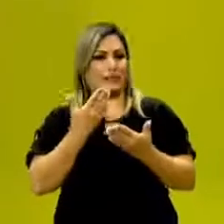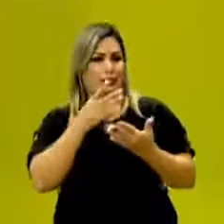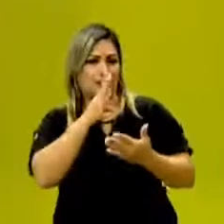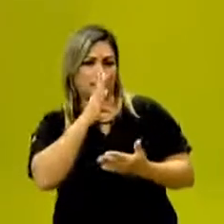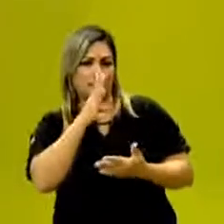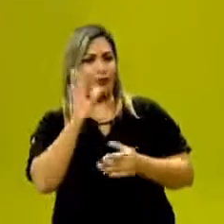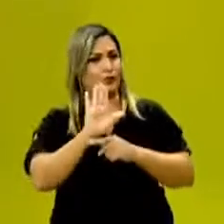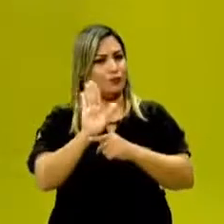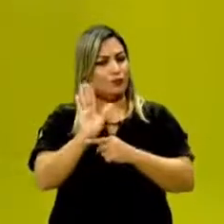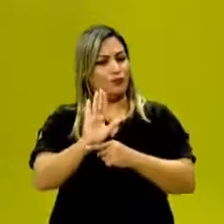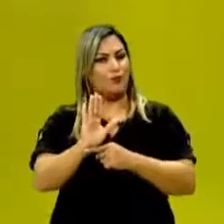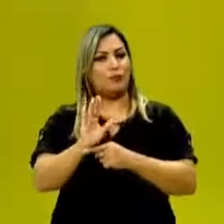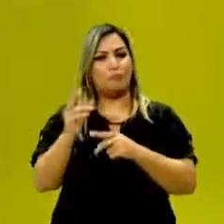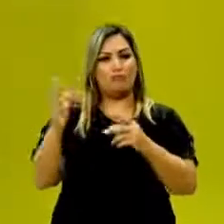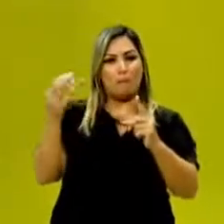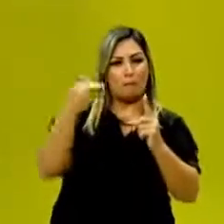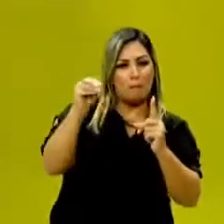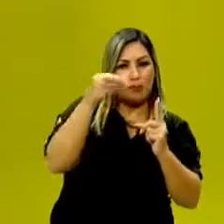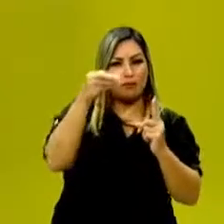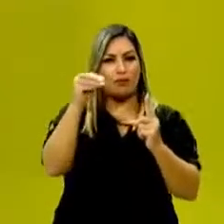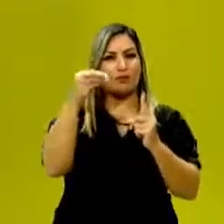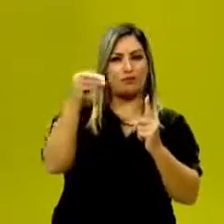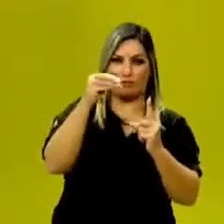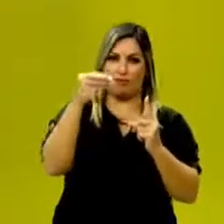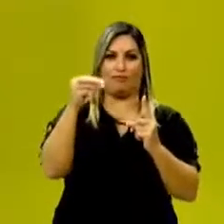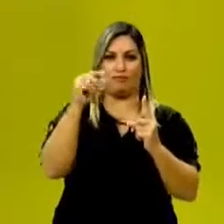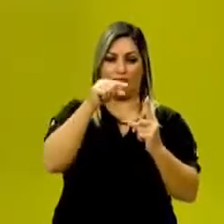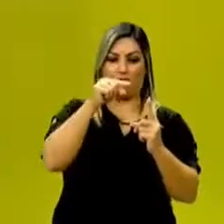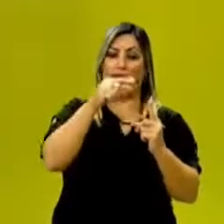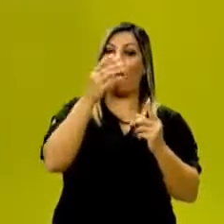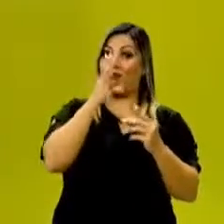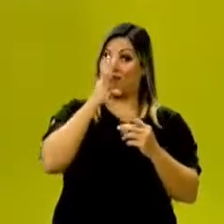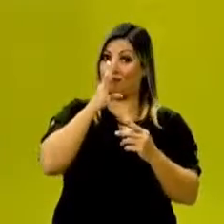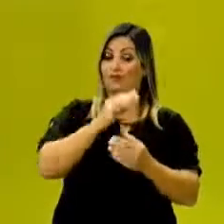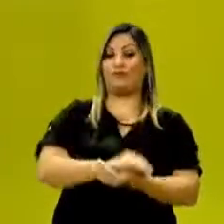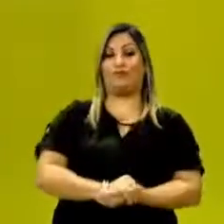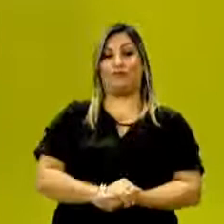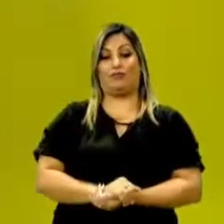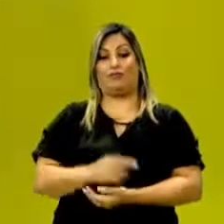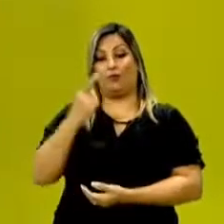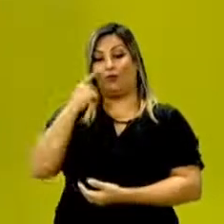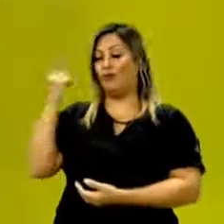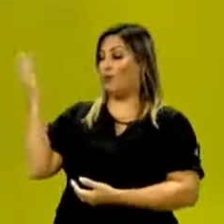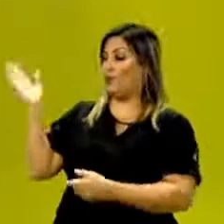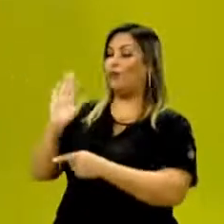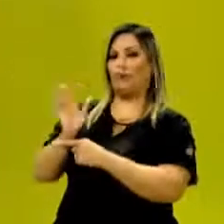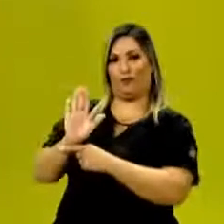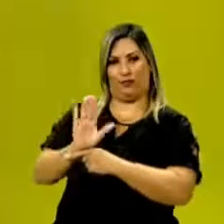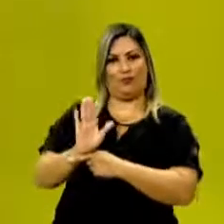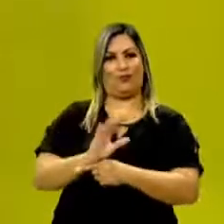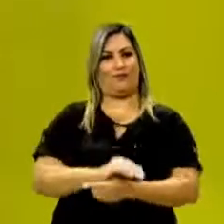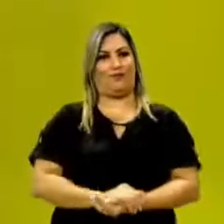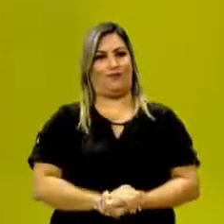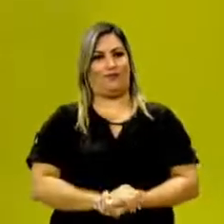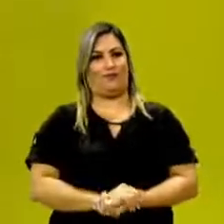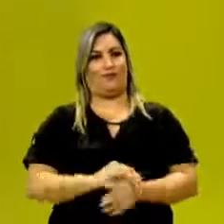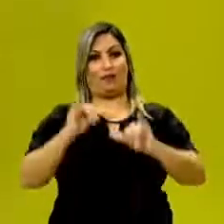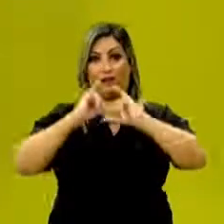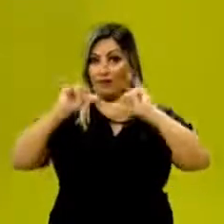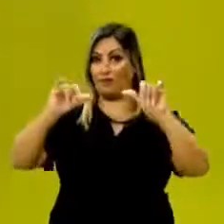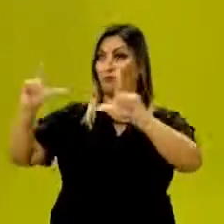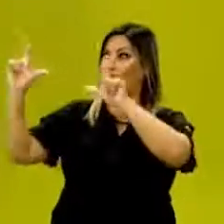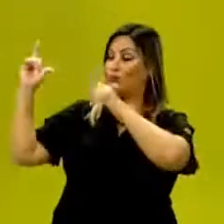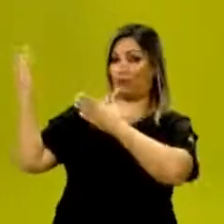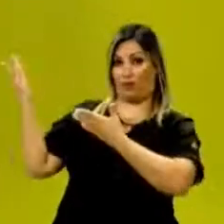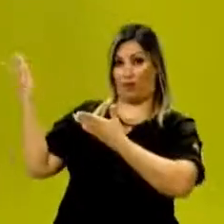persuadir o interlocutor a assistir, nesse caso, o filme. O anúncio é